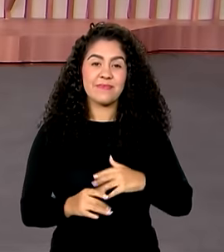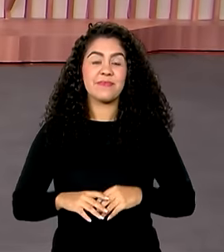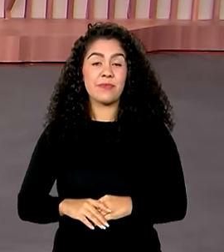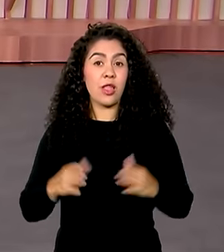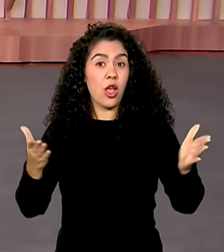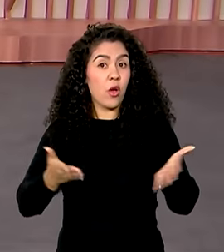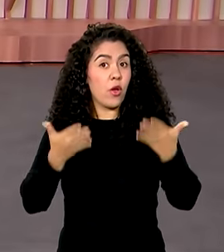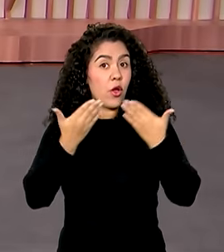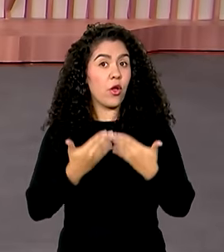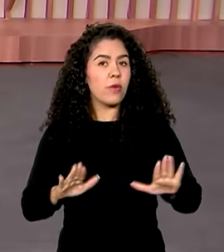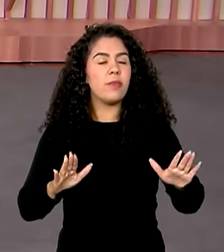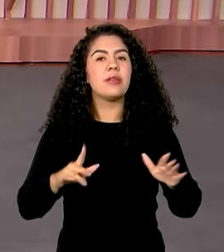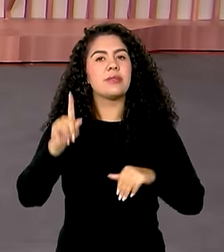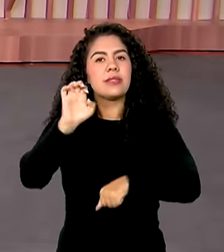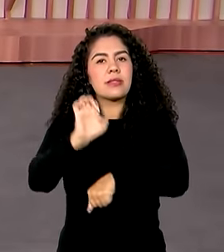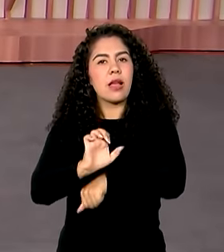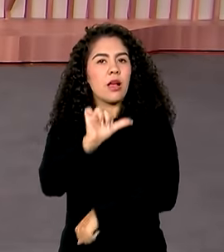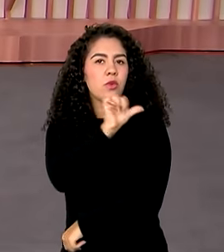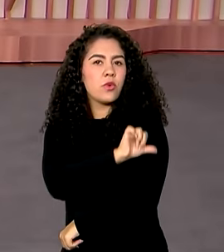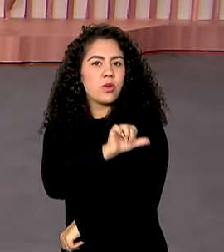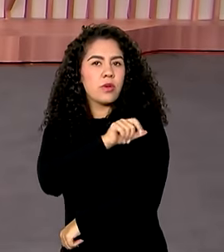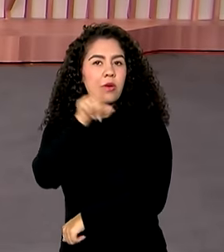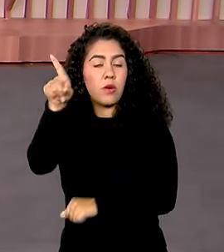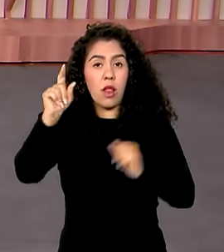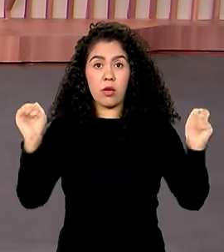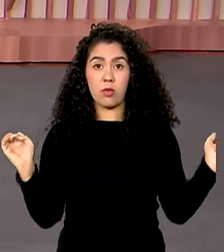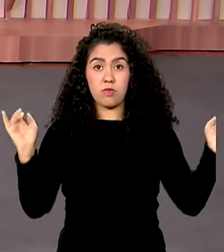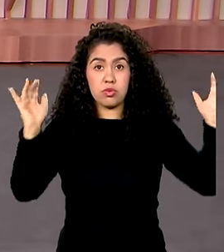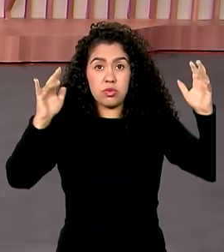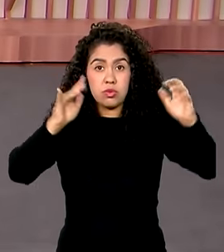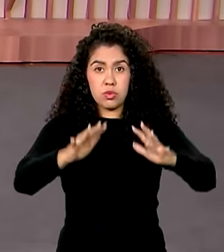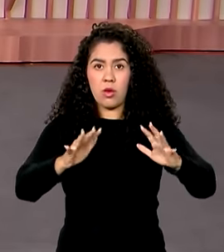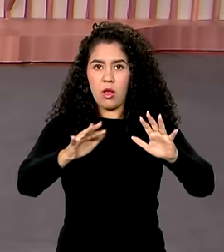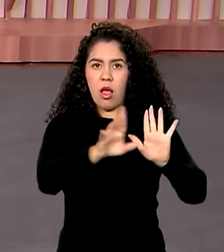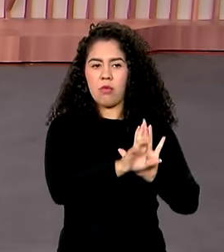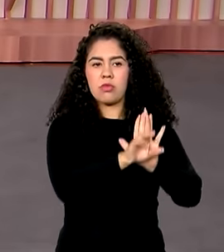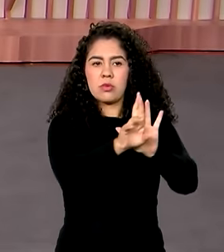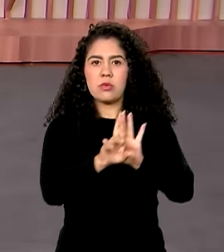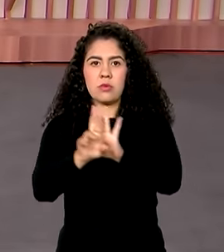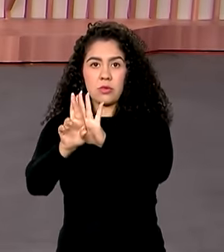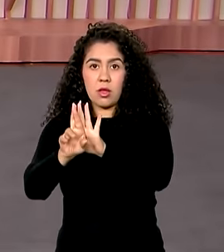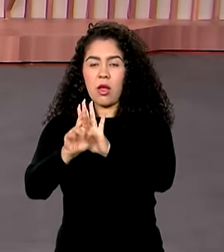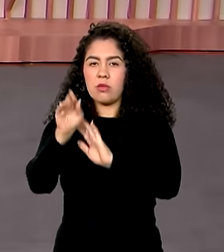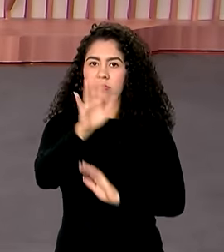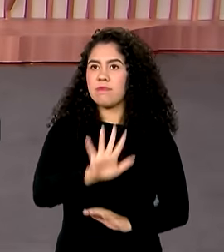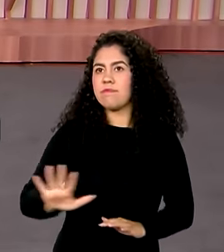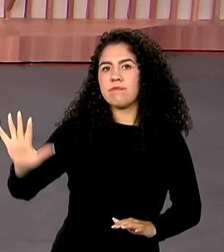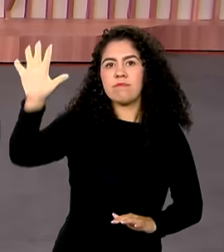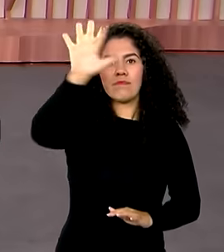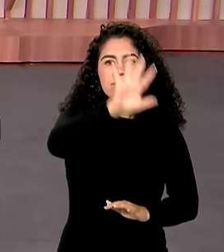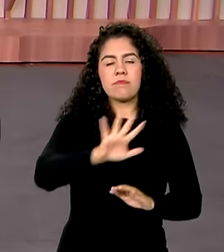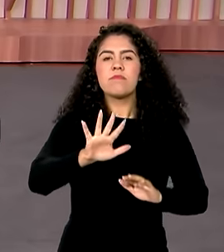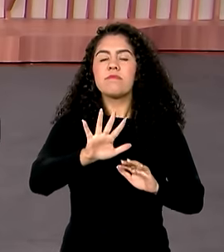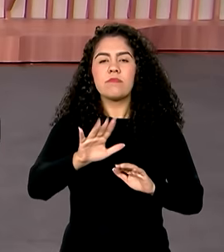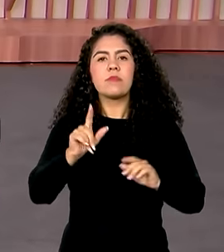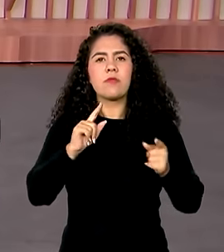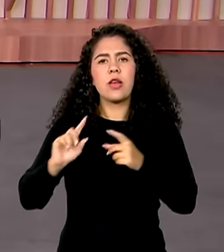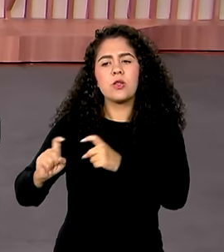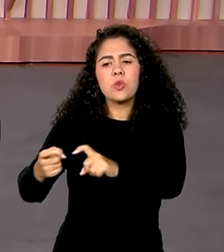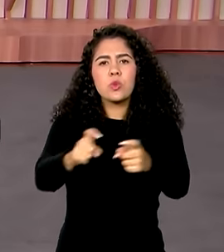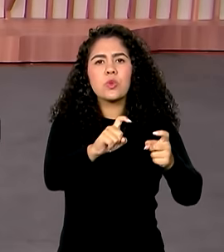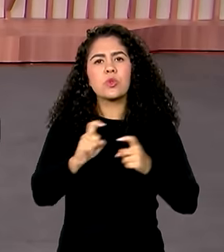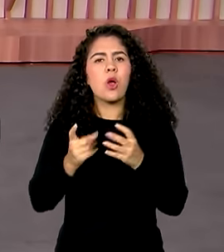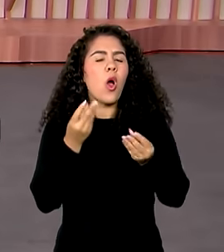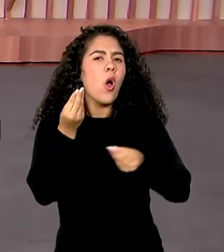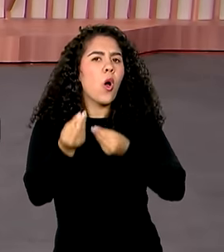Começa hoje no Rio de Janeiro o encontro que reúne autoridades brasileiras e internacionais que vão discutir um modelo de Estado